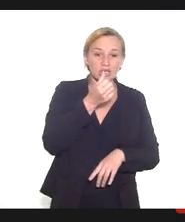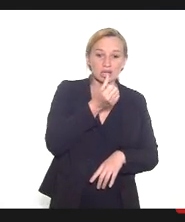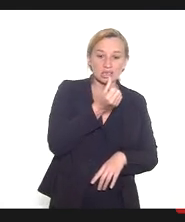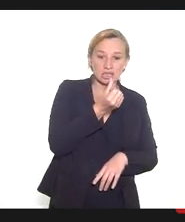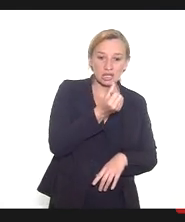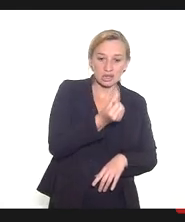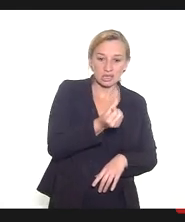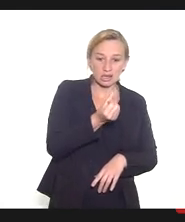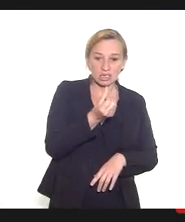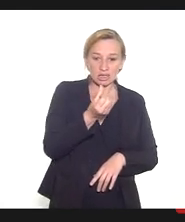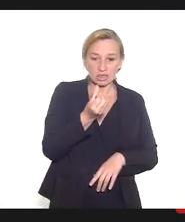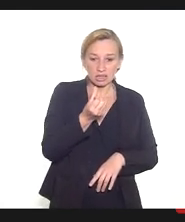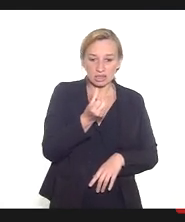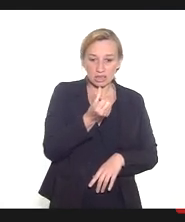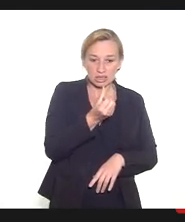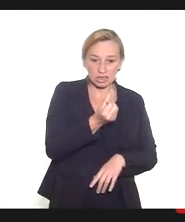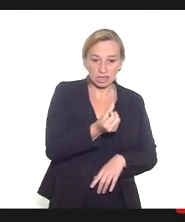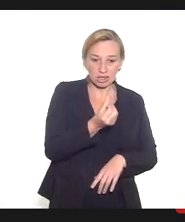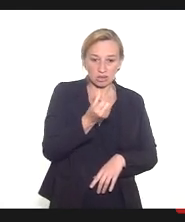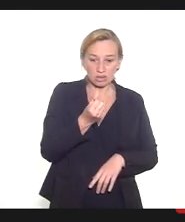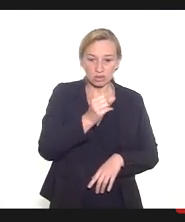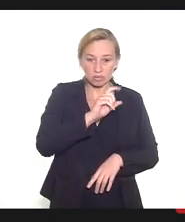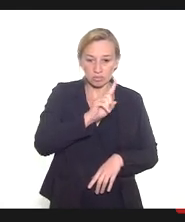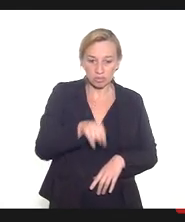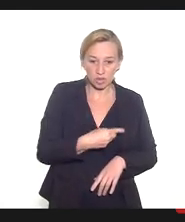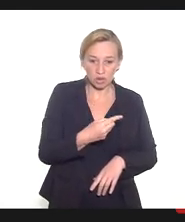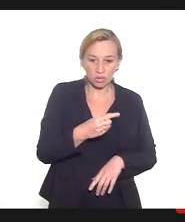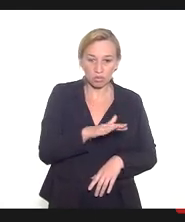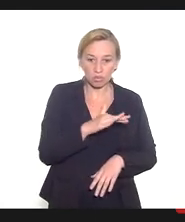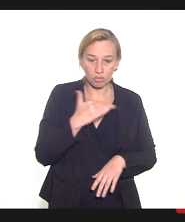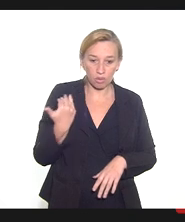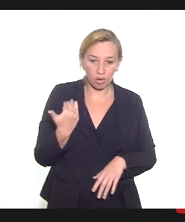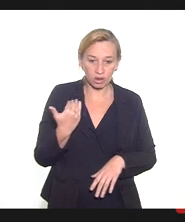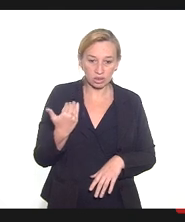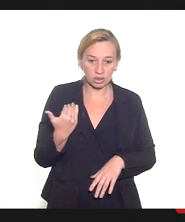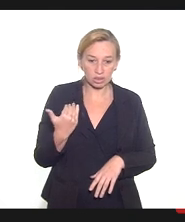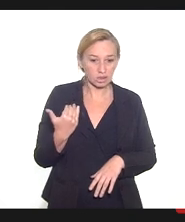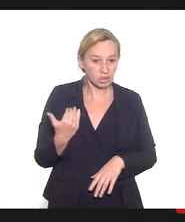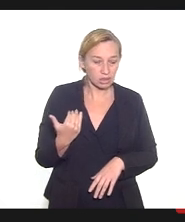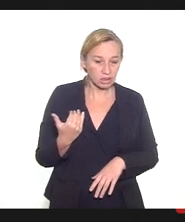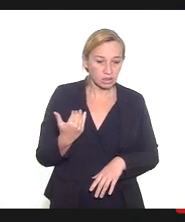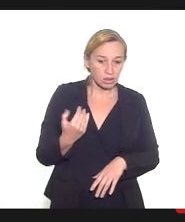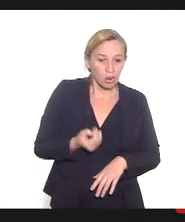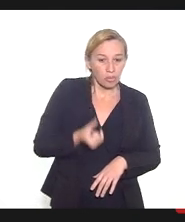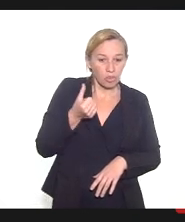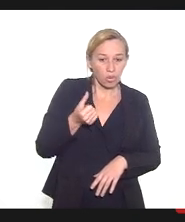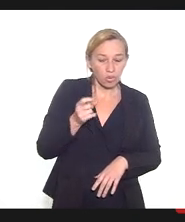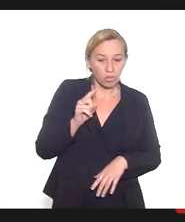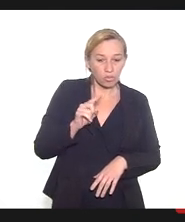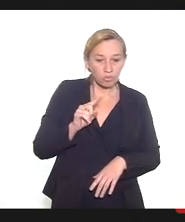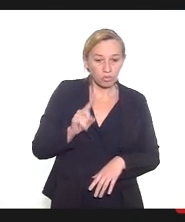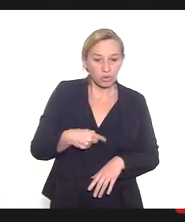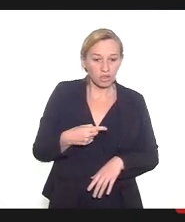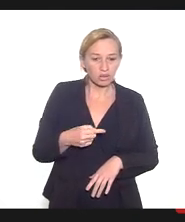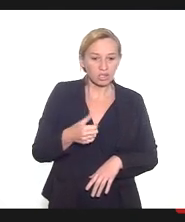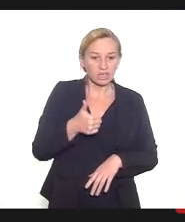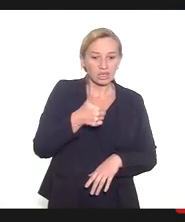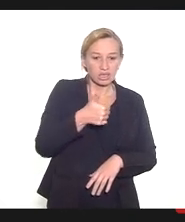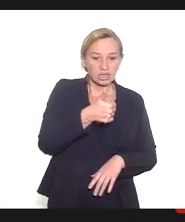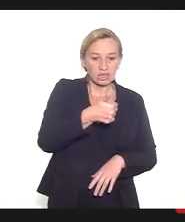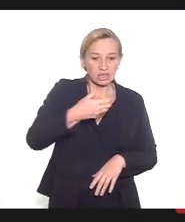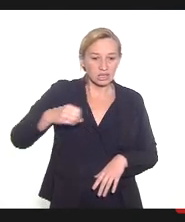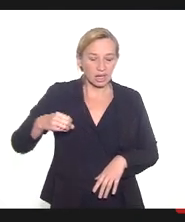óbitos, em torno de pouco menos de 100 mil casos